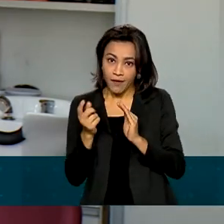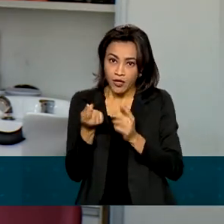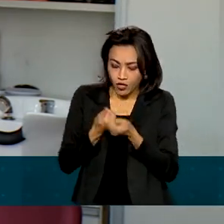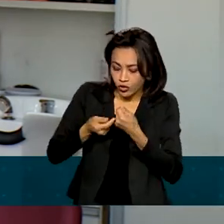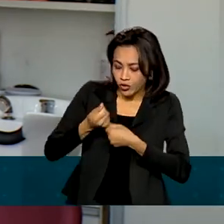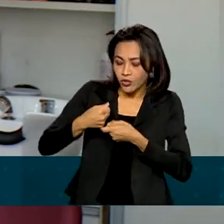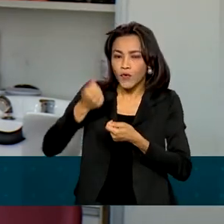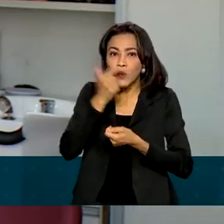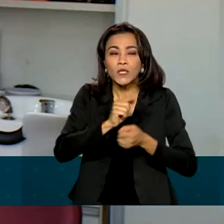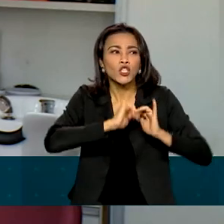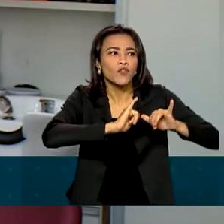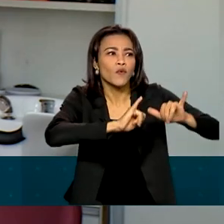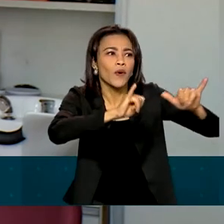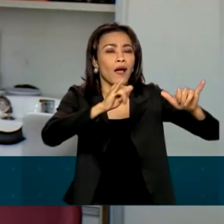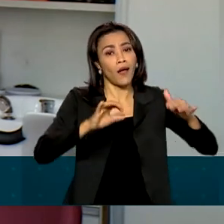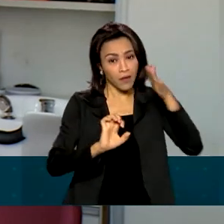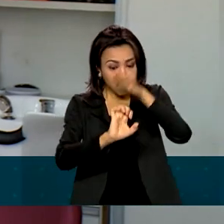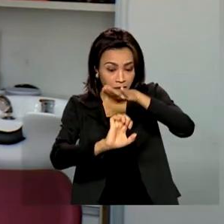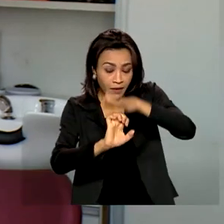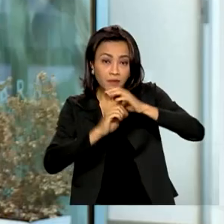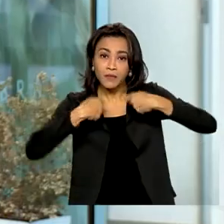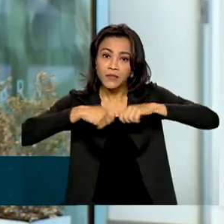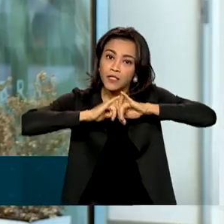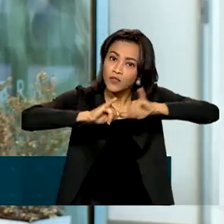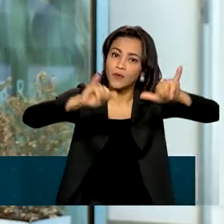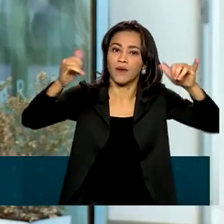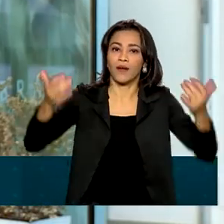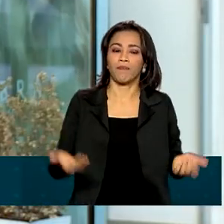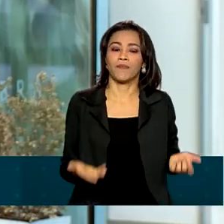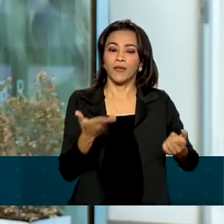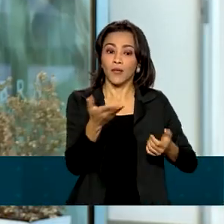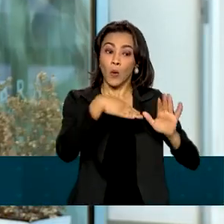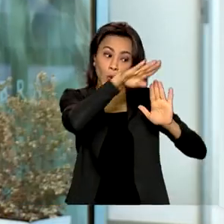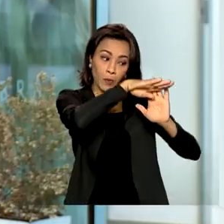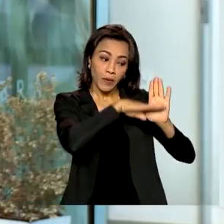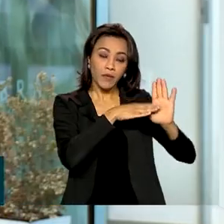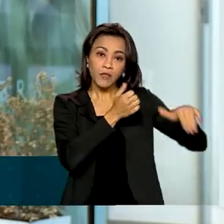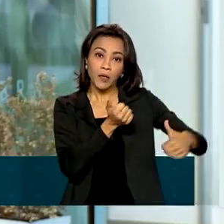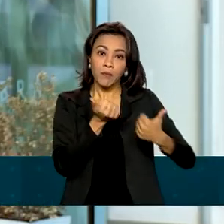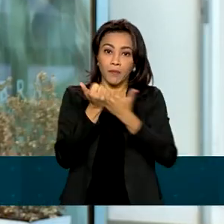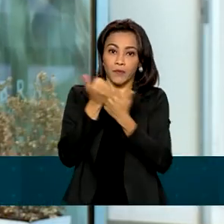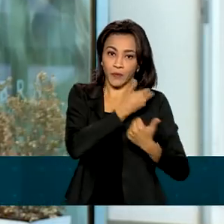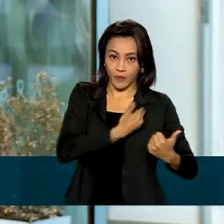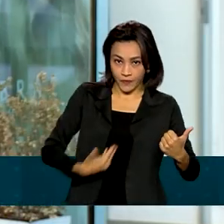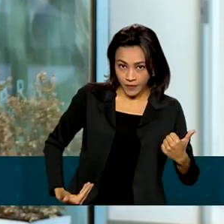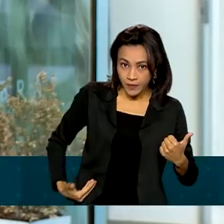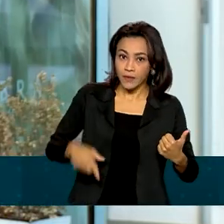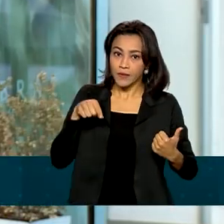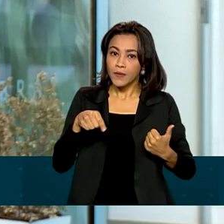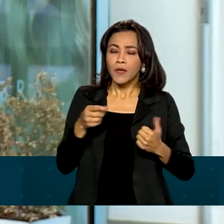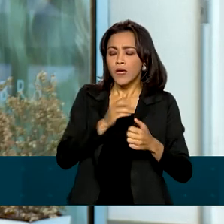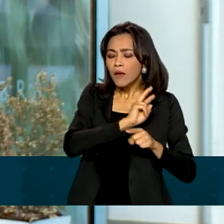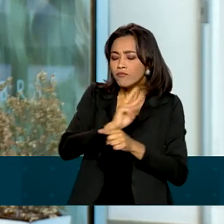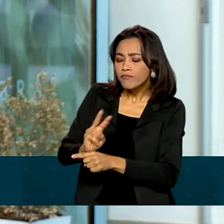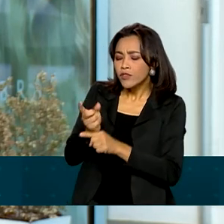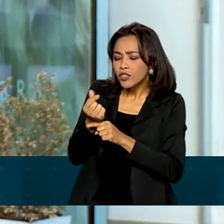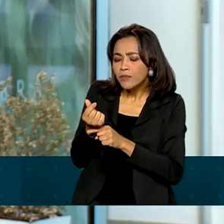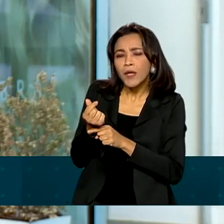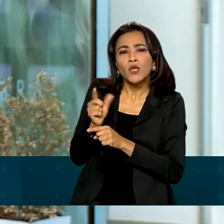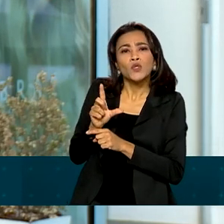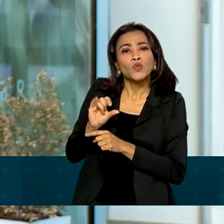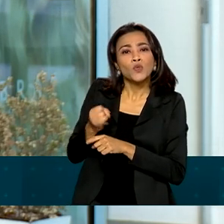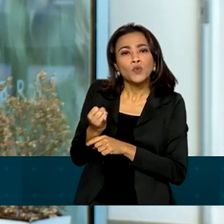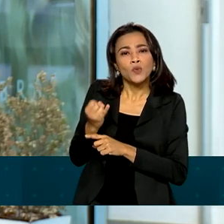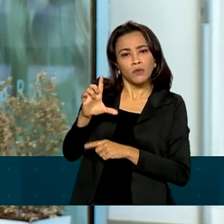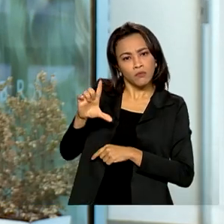a questão de divulgação, porque toda empresa precisa de uma boa divulgação. O Programa de Apoio às Micro e Pequenas Empresas disponibiliza empréstimo com juros mais